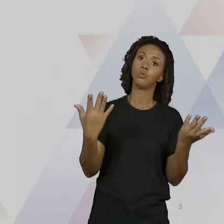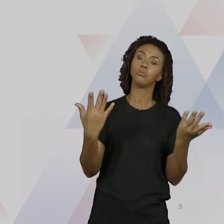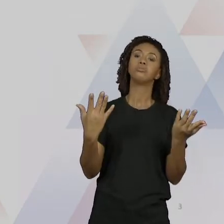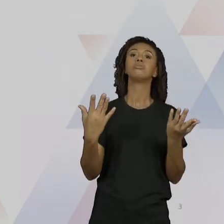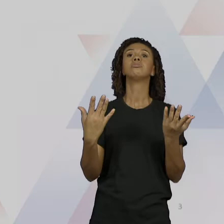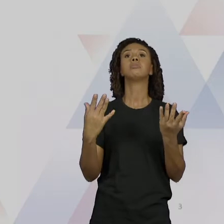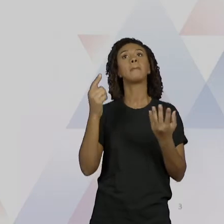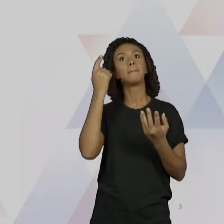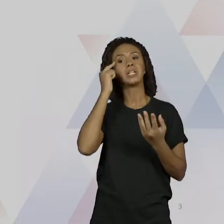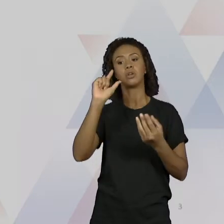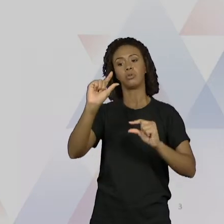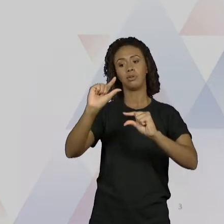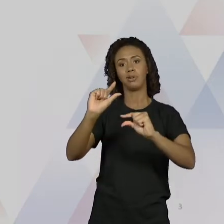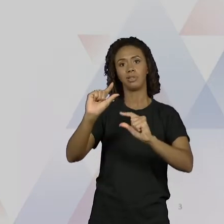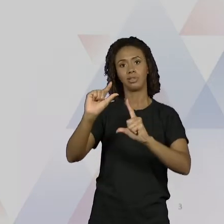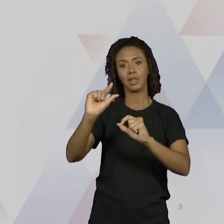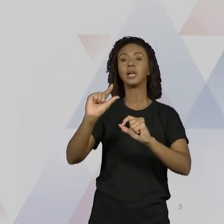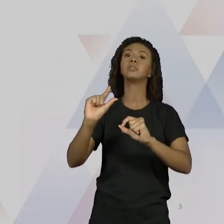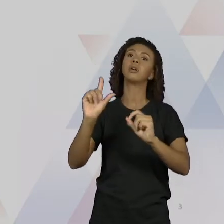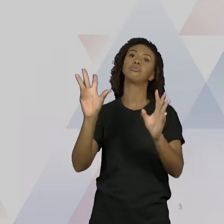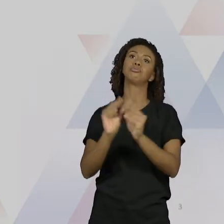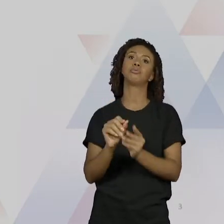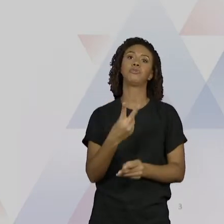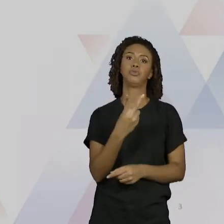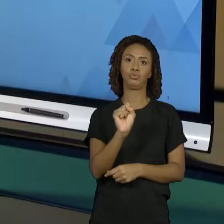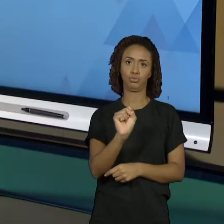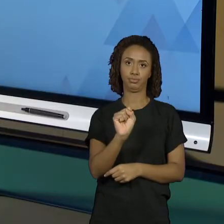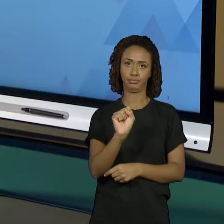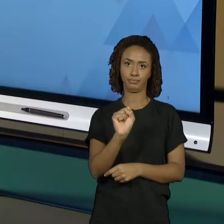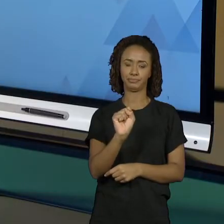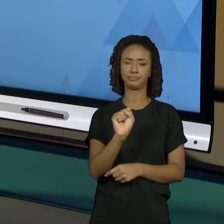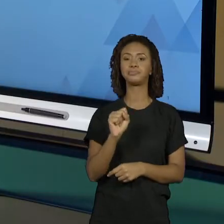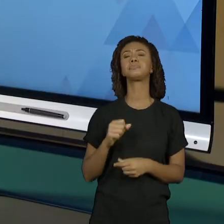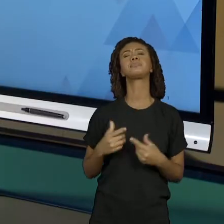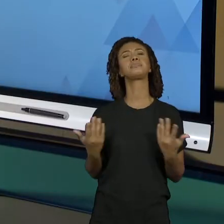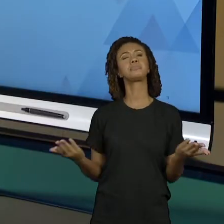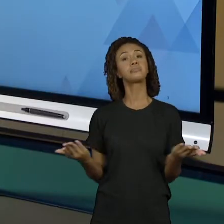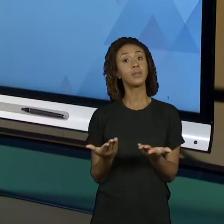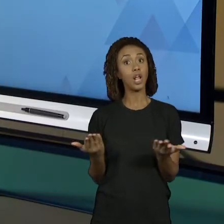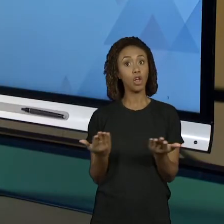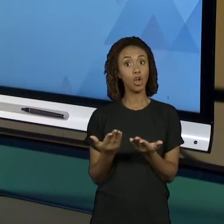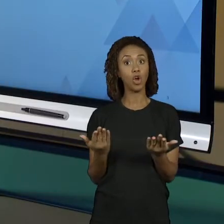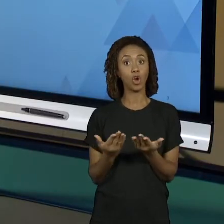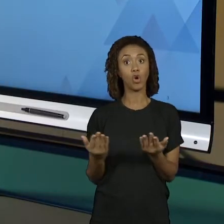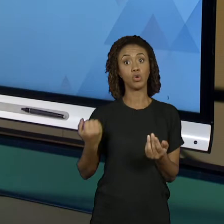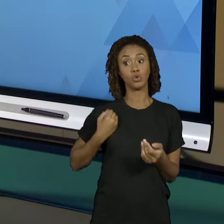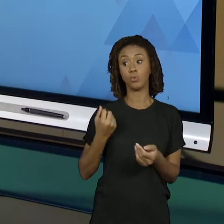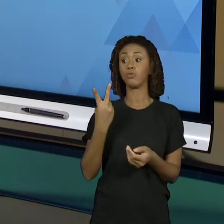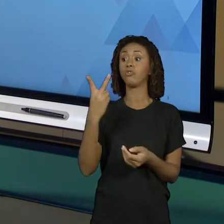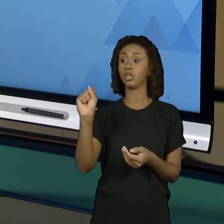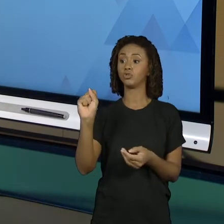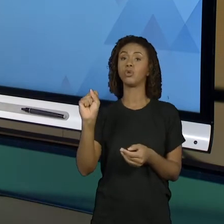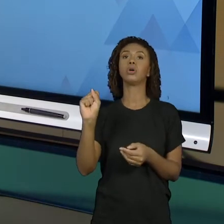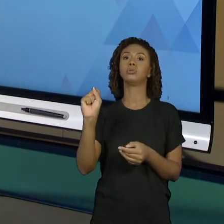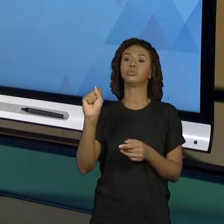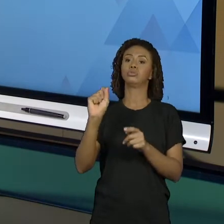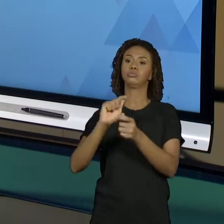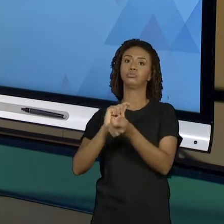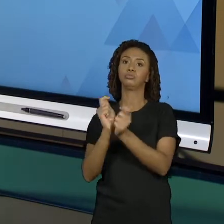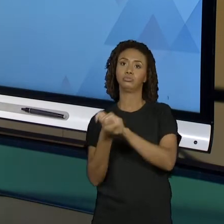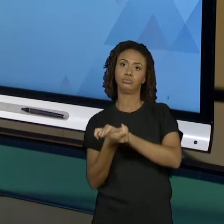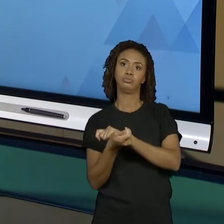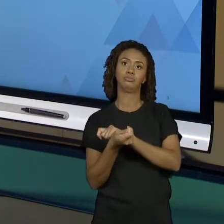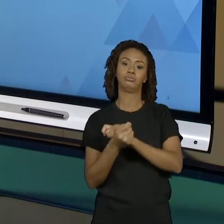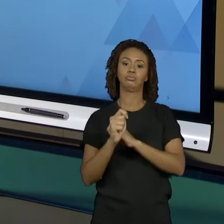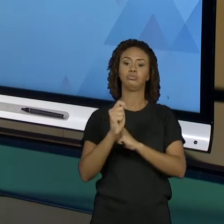10, ele representa o número 28. E agora eu vou escrever o 28 na base 16. Então, para escrever o 28